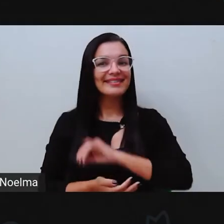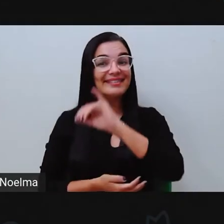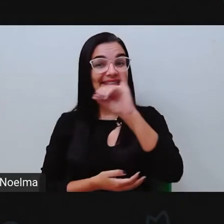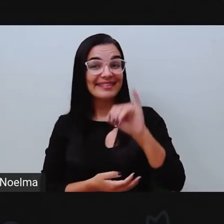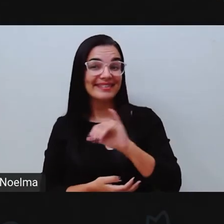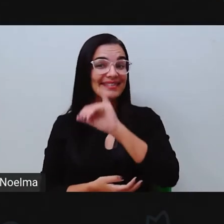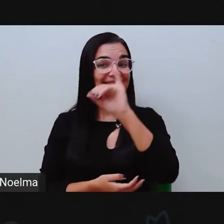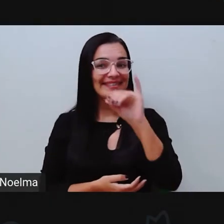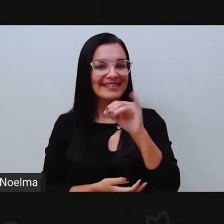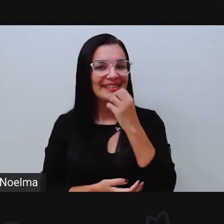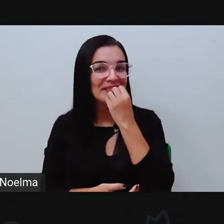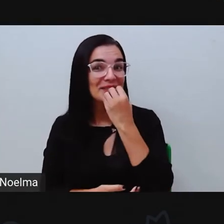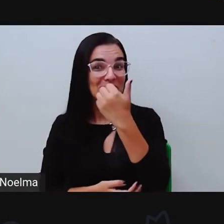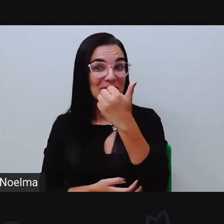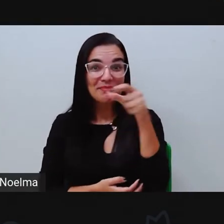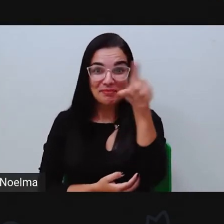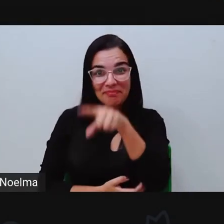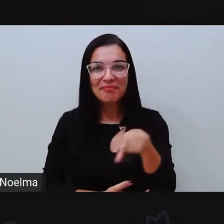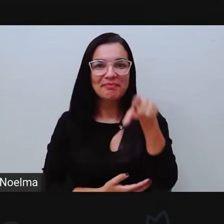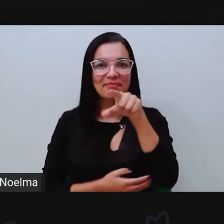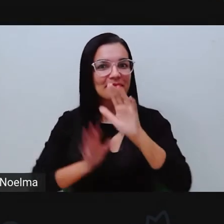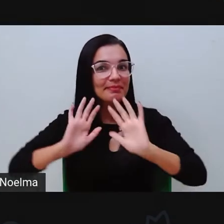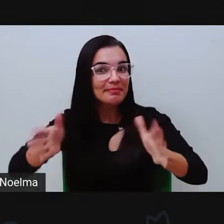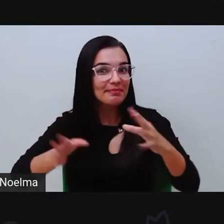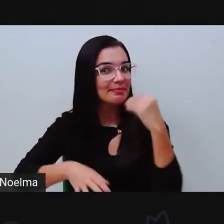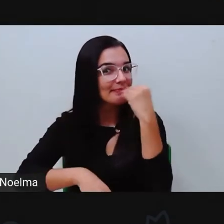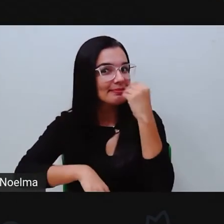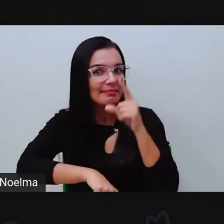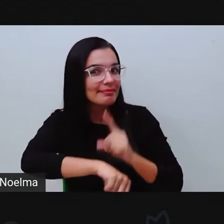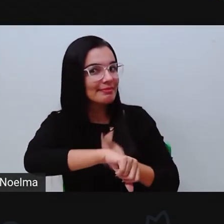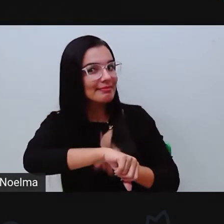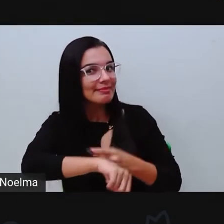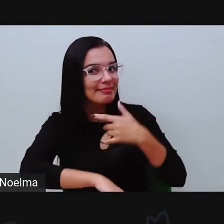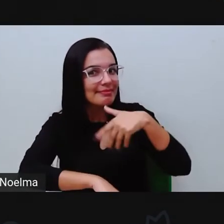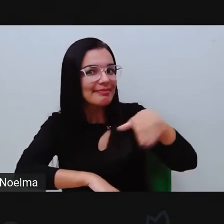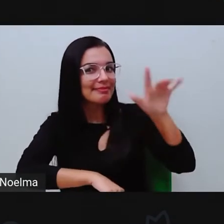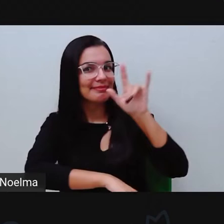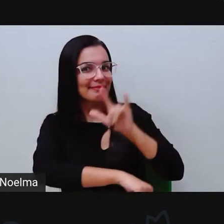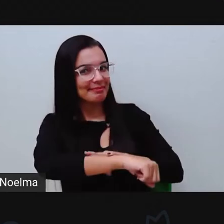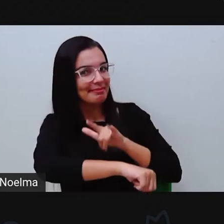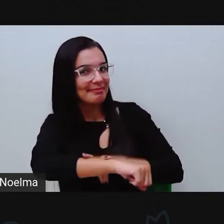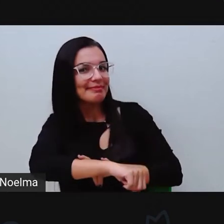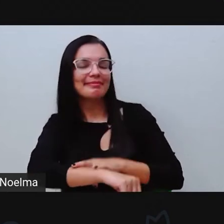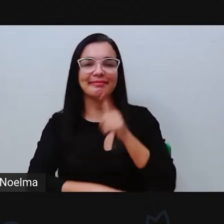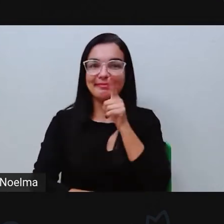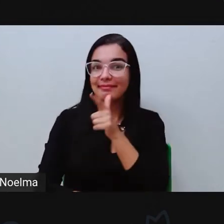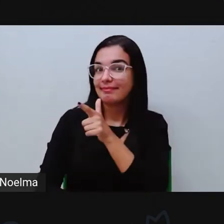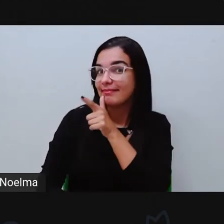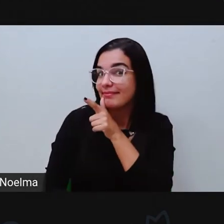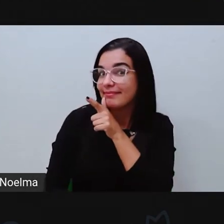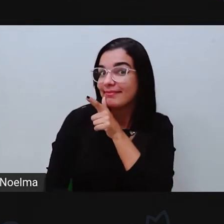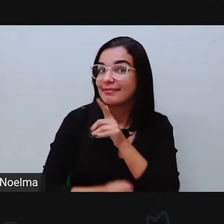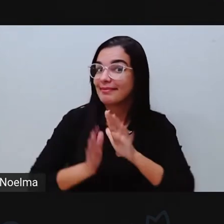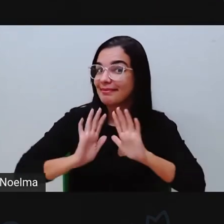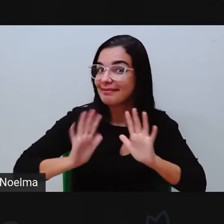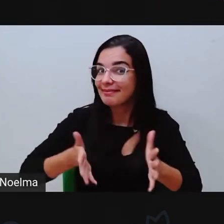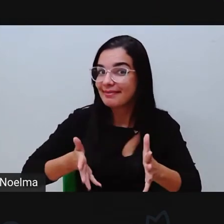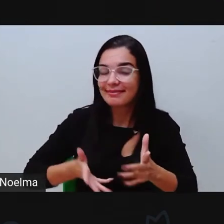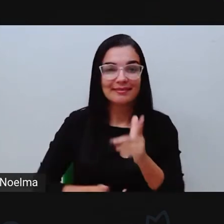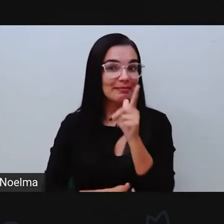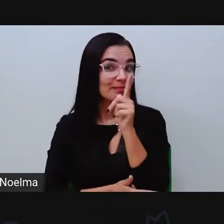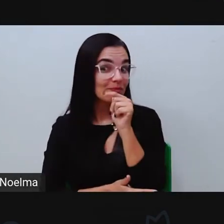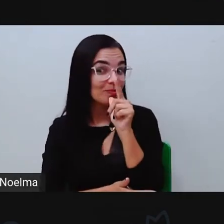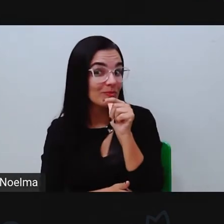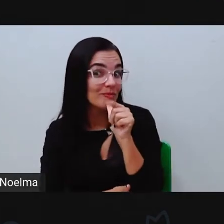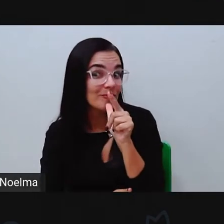Olá, amores! E aí, tudo bem com vocês? Já aproveitaram já esse tempinho para ir ao banheiro, fazer um lanchinho, né? Tomar uma